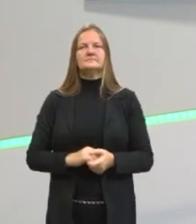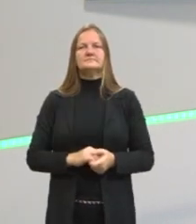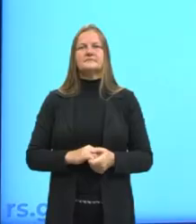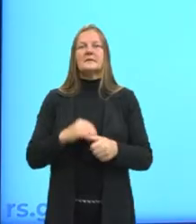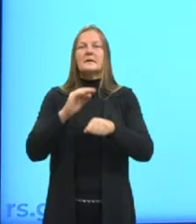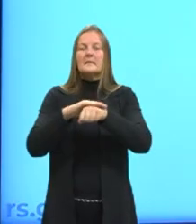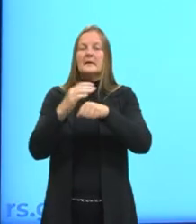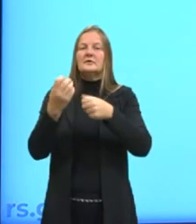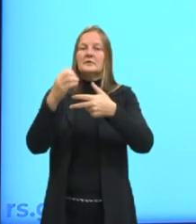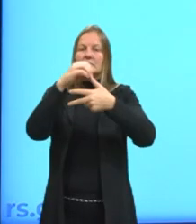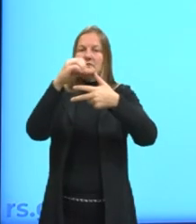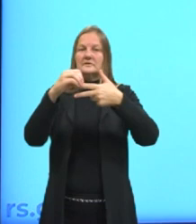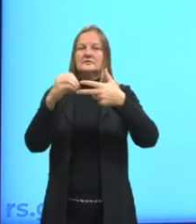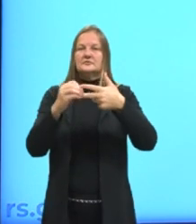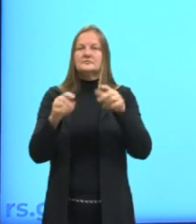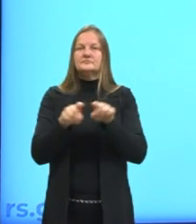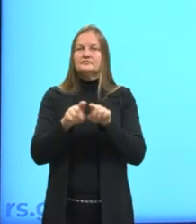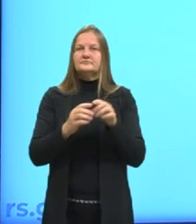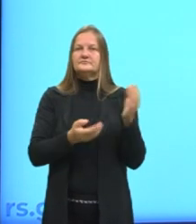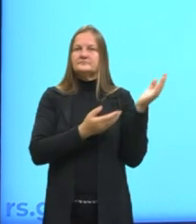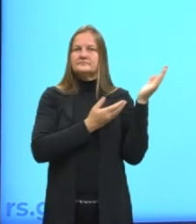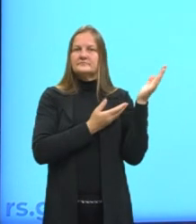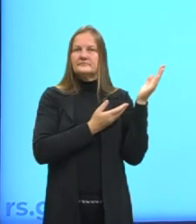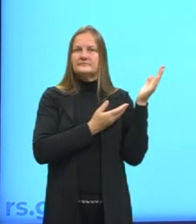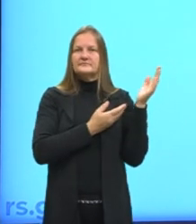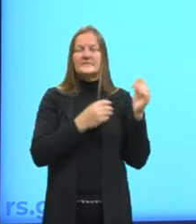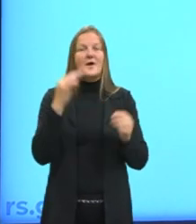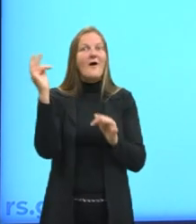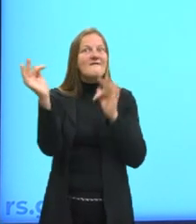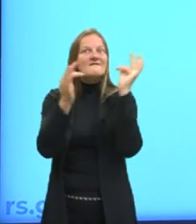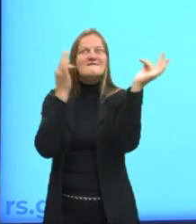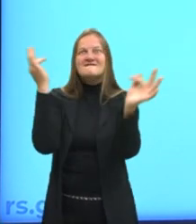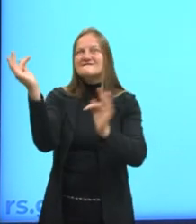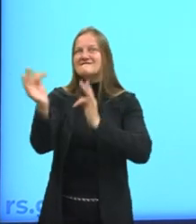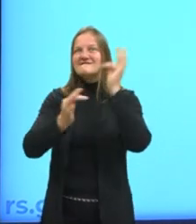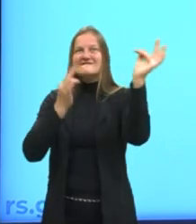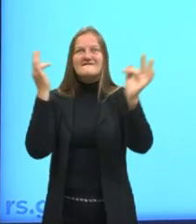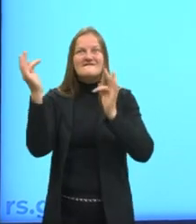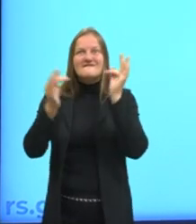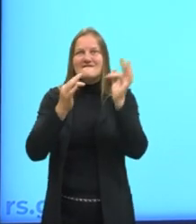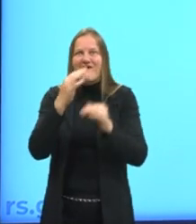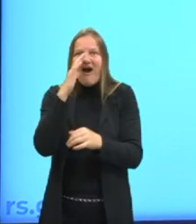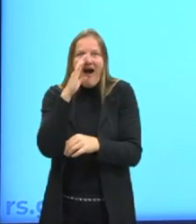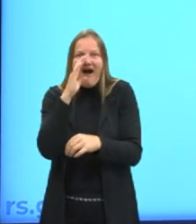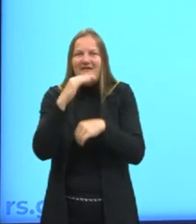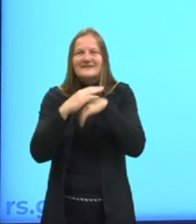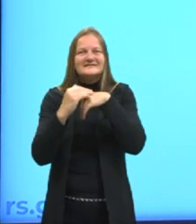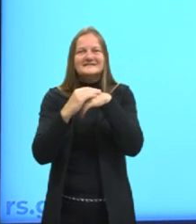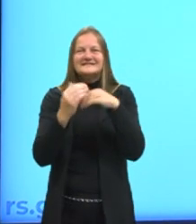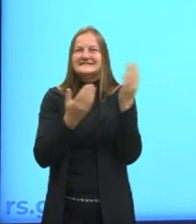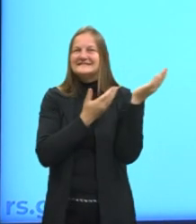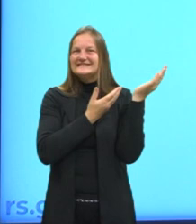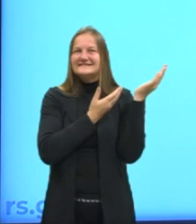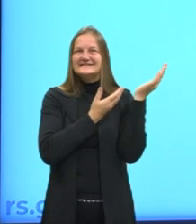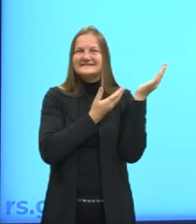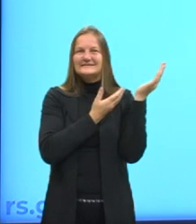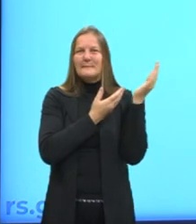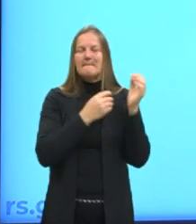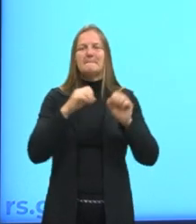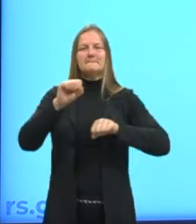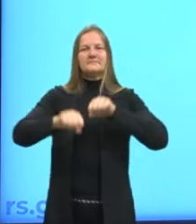Mais uma questãozinha aí do Enem. Essa eu acho fantástica. Essa eu tenho um carinho especial por ela. A gente tem ali uma